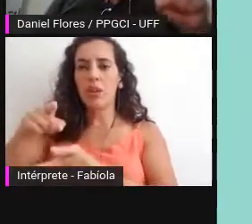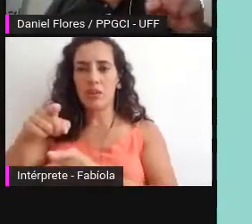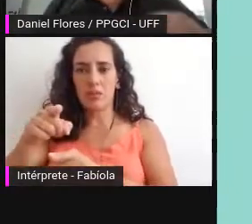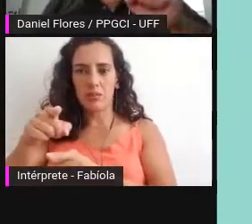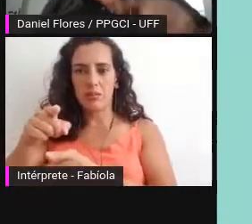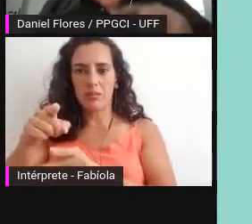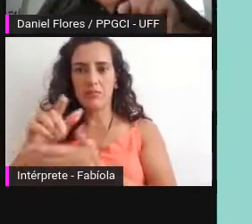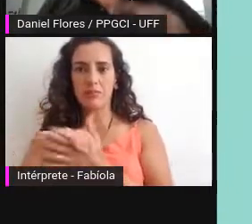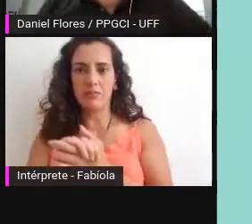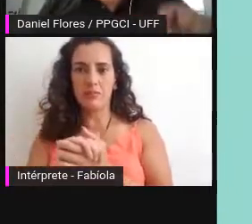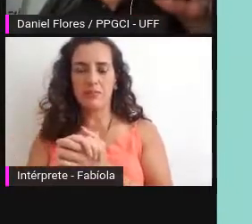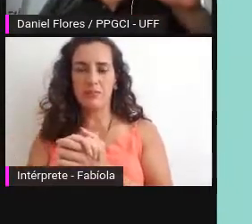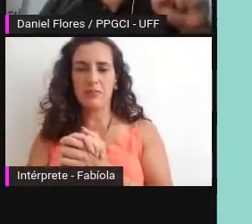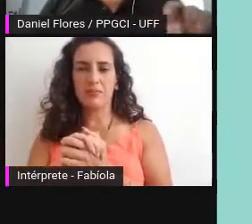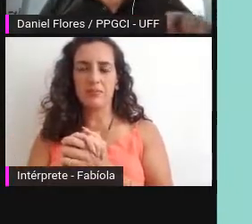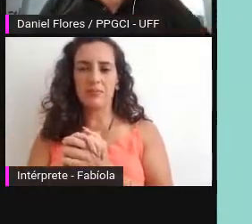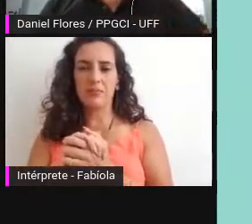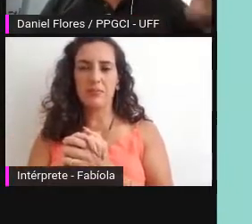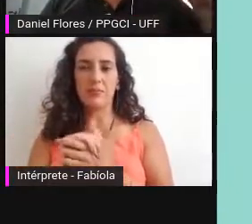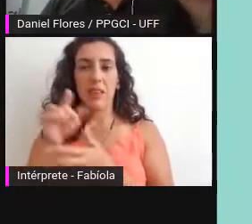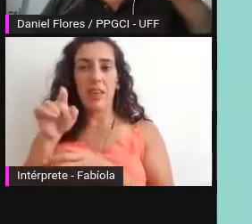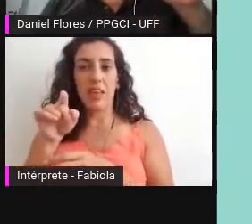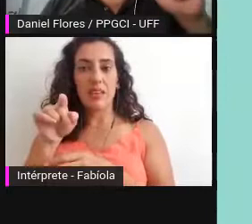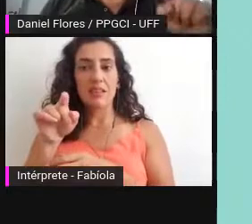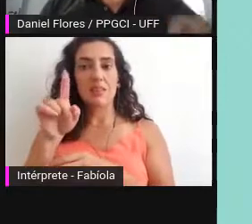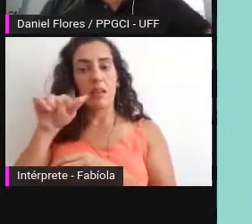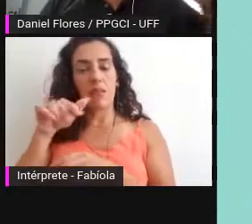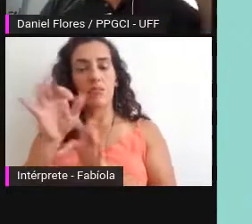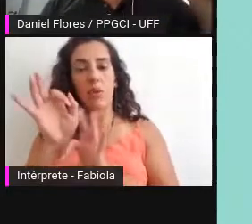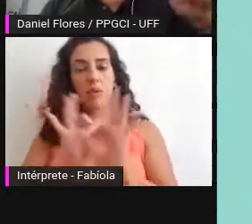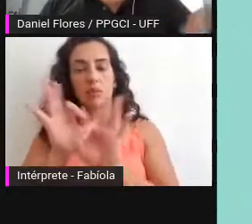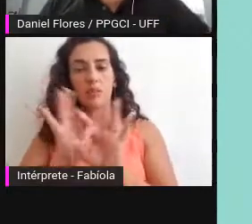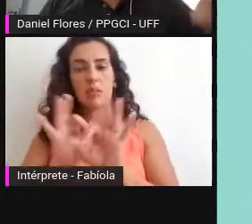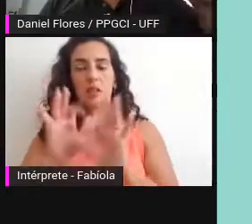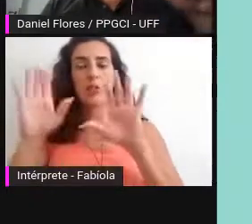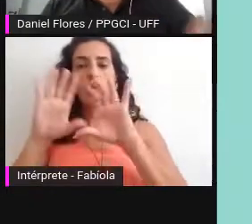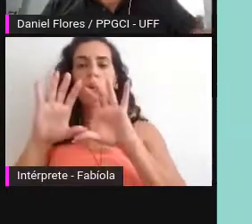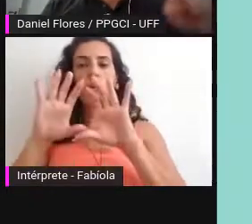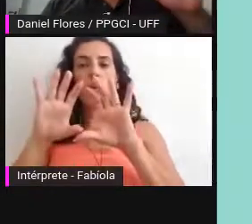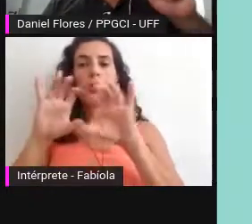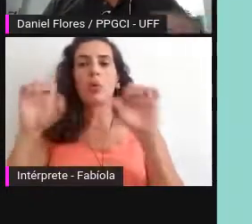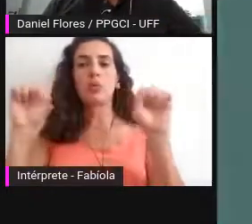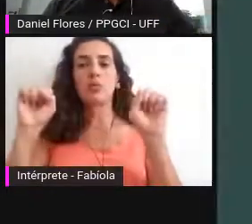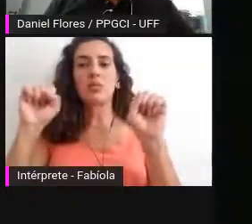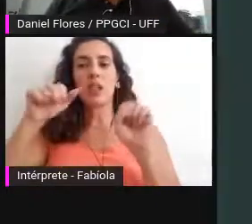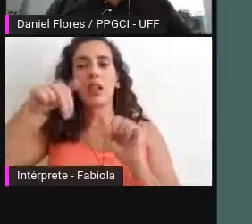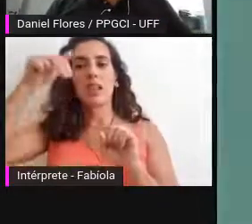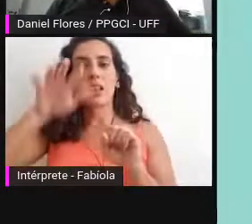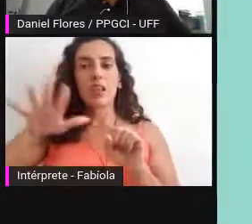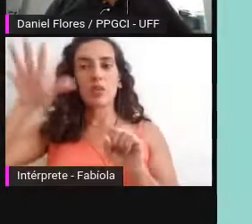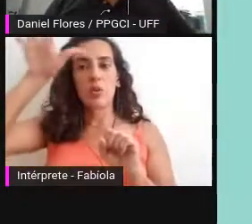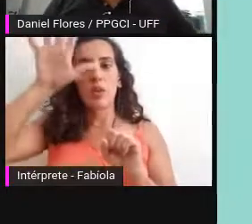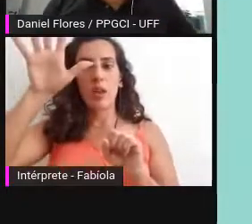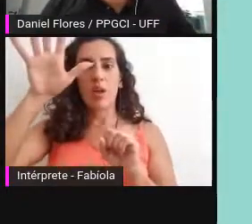esse cenário 3 foi elaborado pelo Conselho Nacional de Arquivos do Brasil